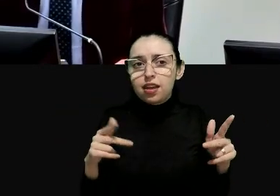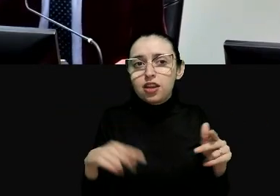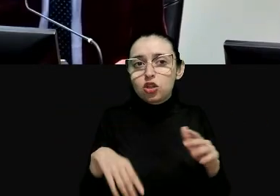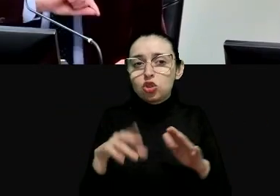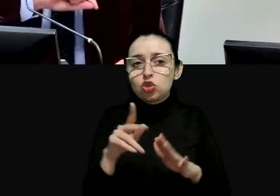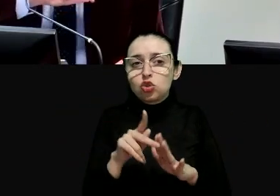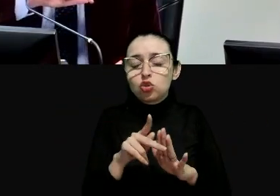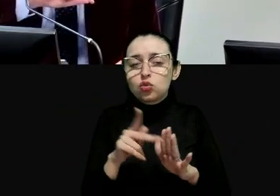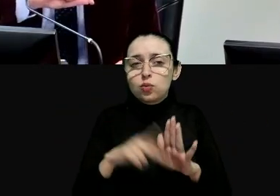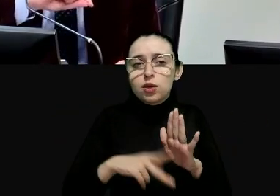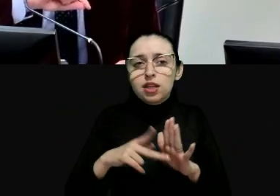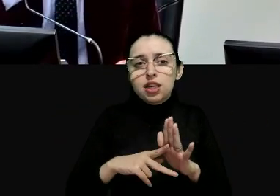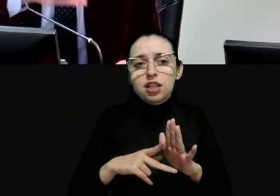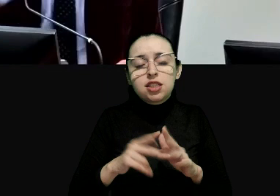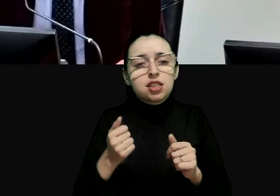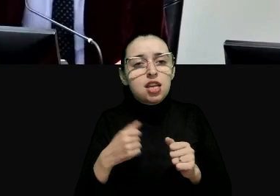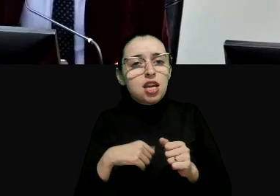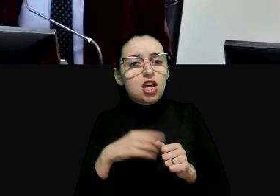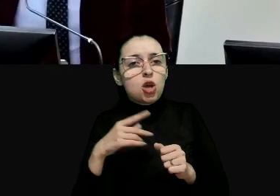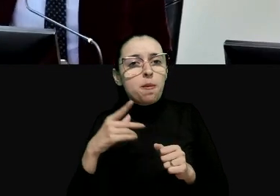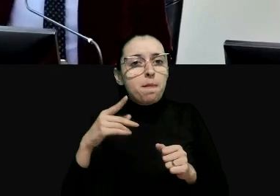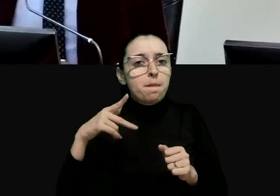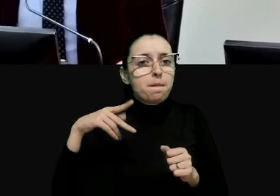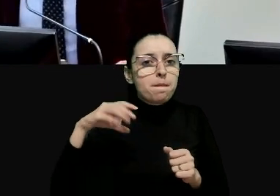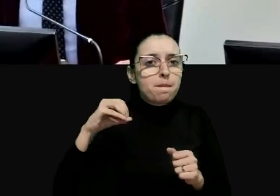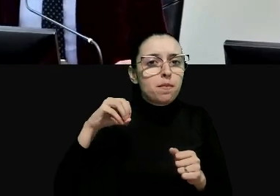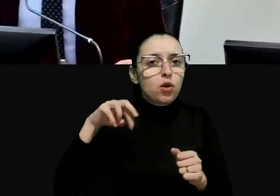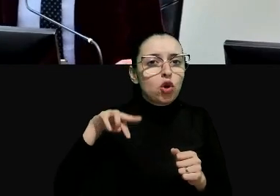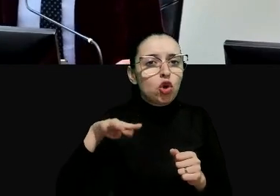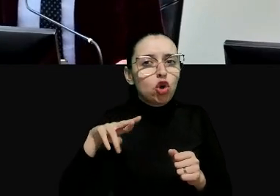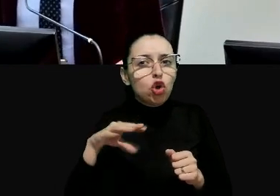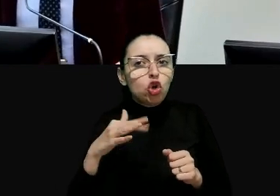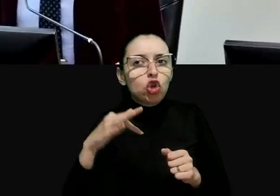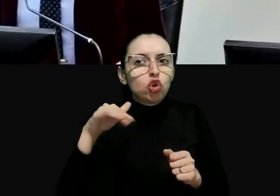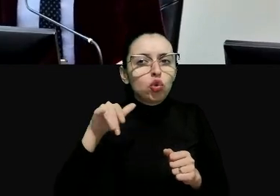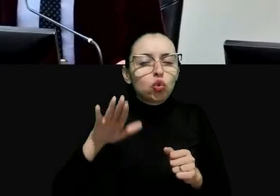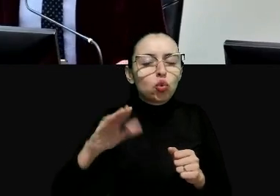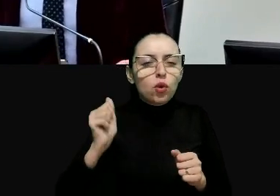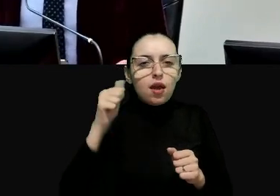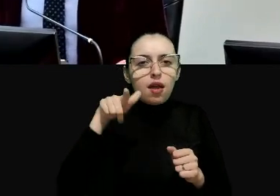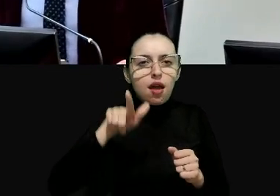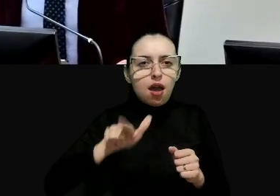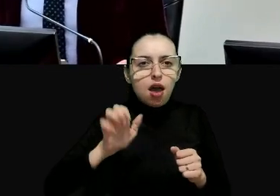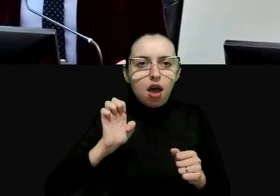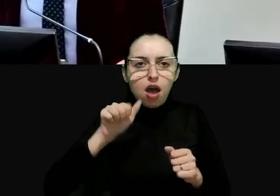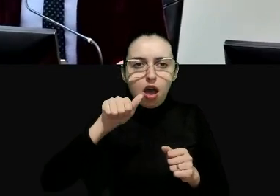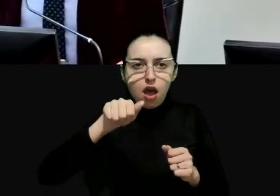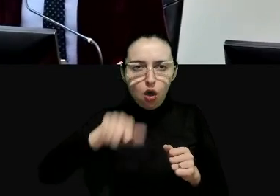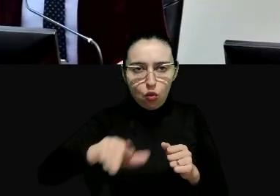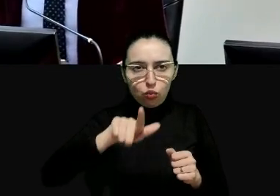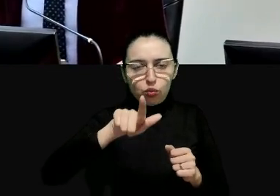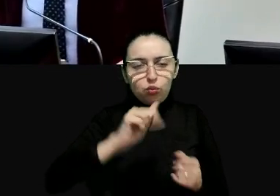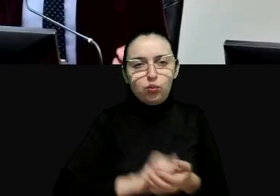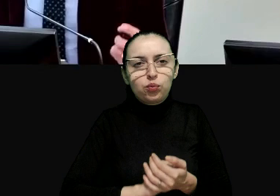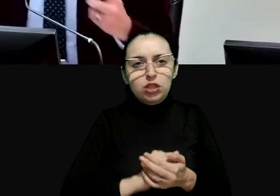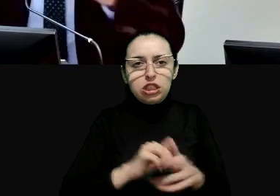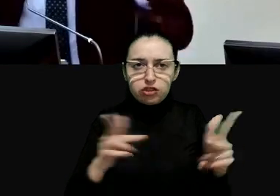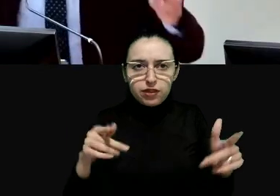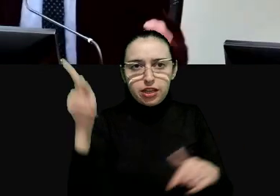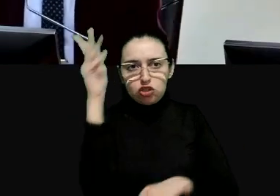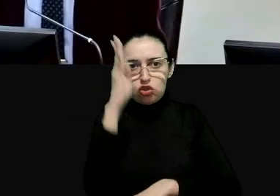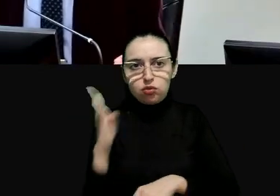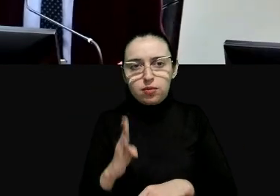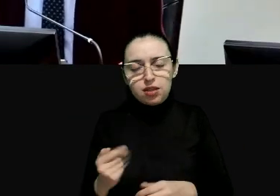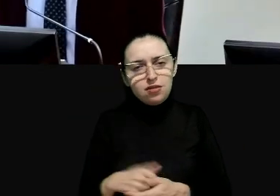processo de colonização por Portugal em comparación com o tipo de colonização que faz a España então